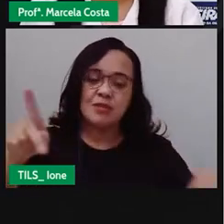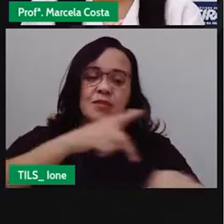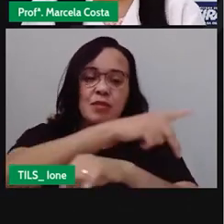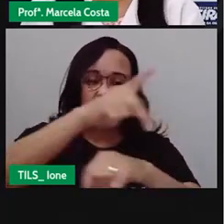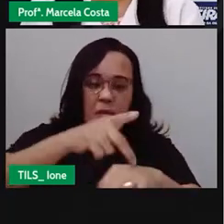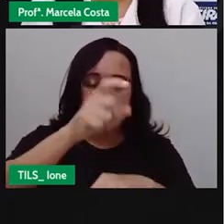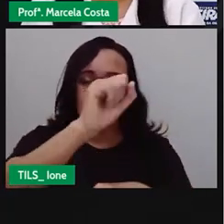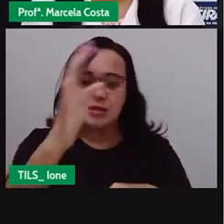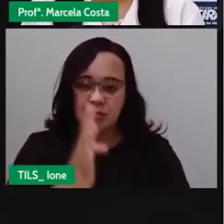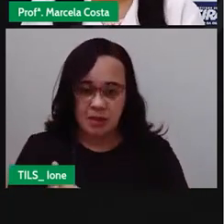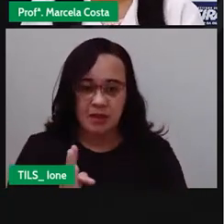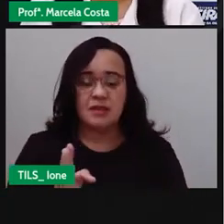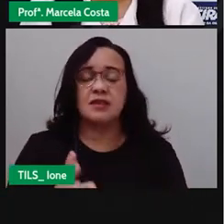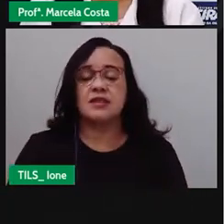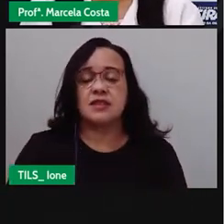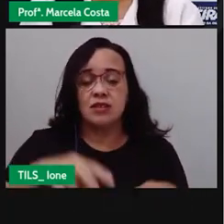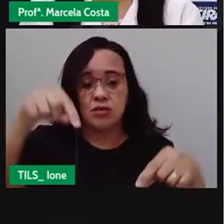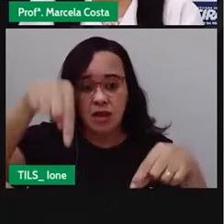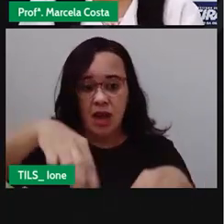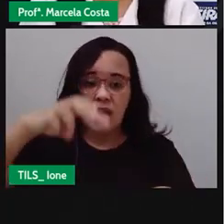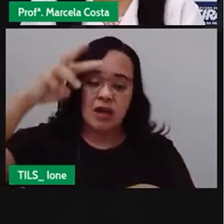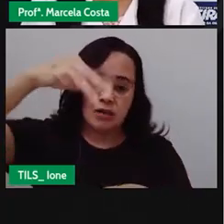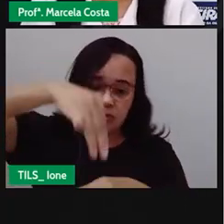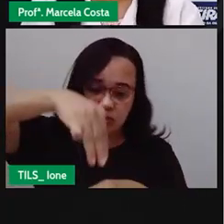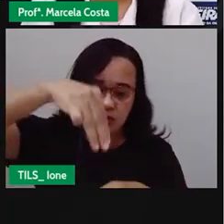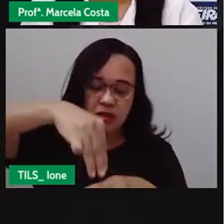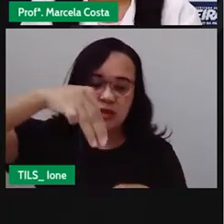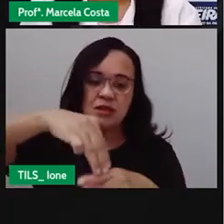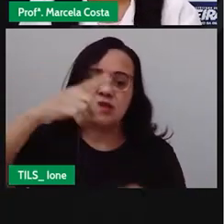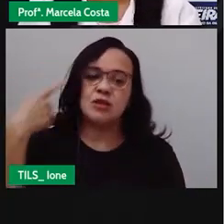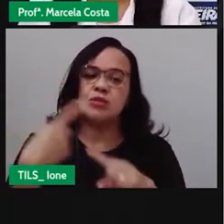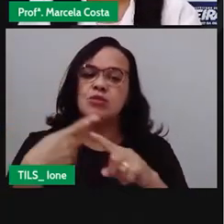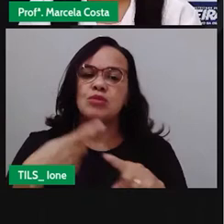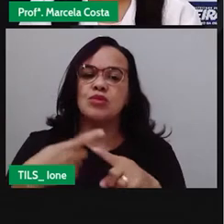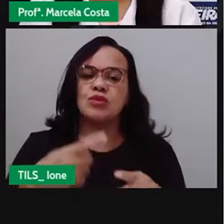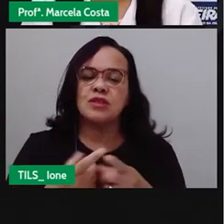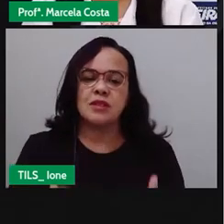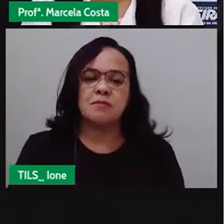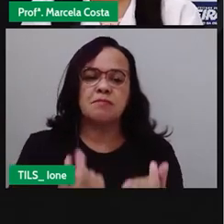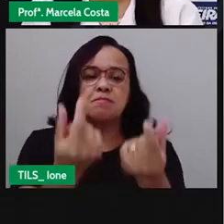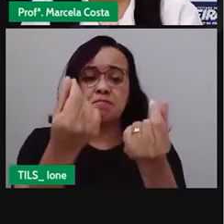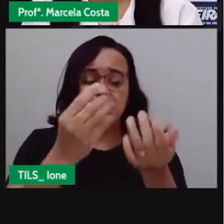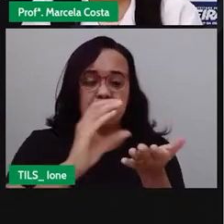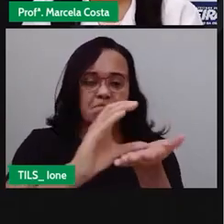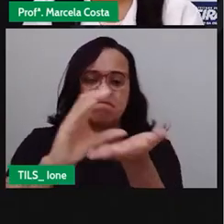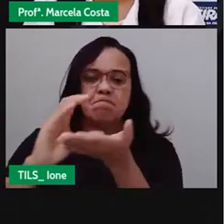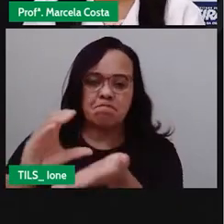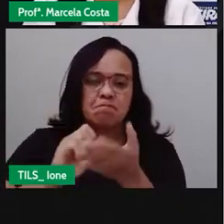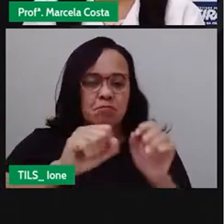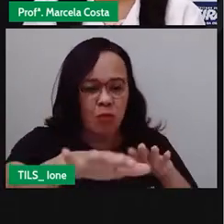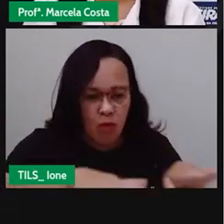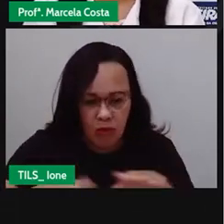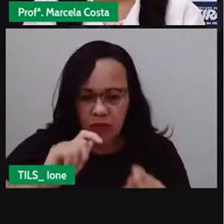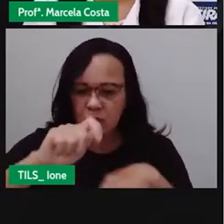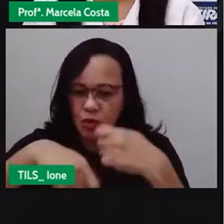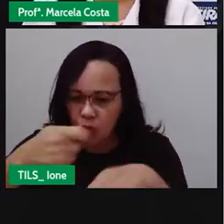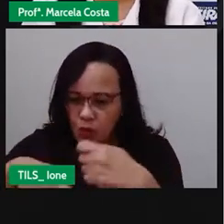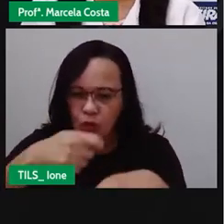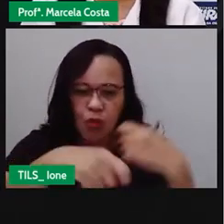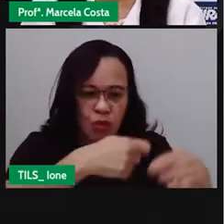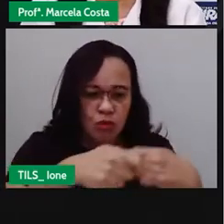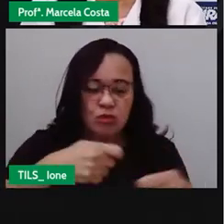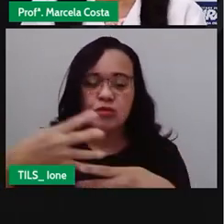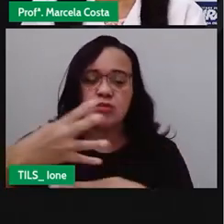nossa região, para o nosso município, porque ele gera renda, ele movimenta a economia da nossa cidade,